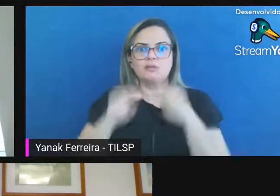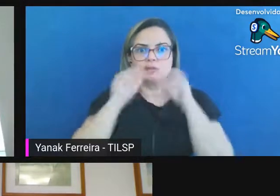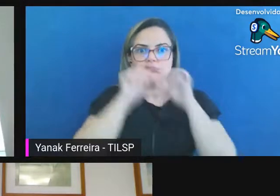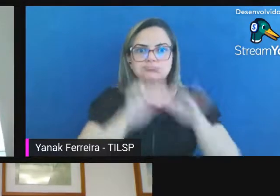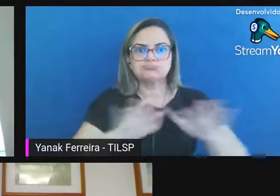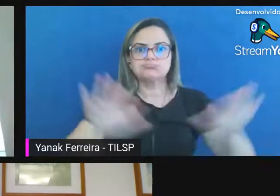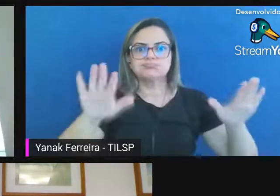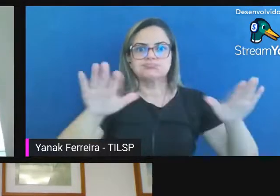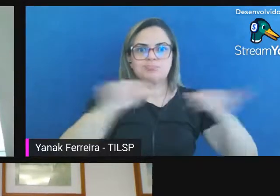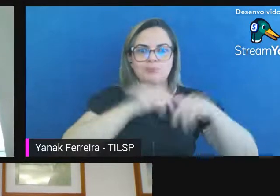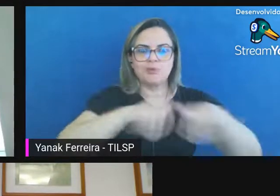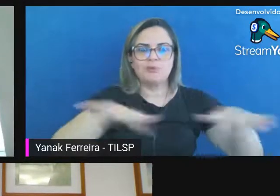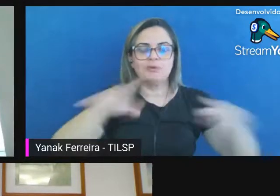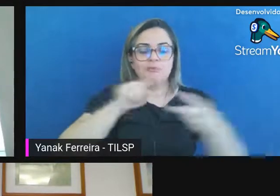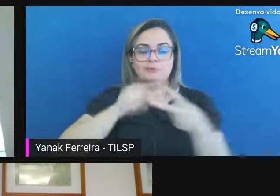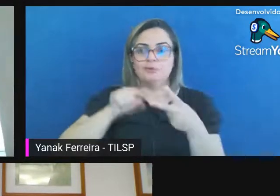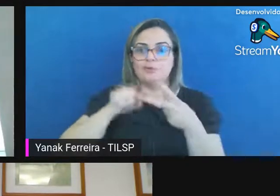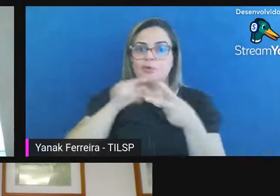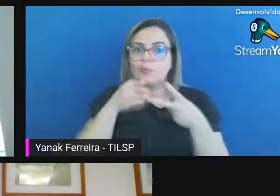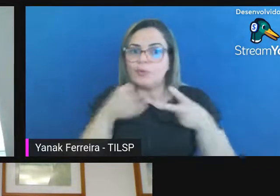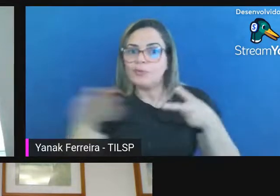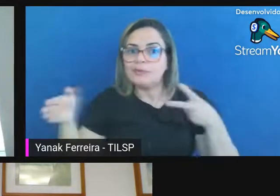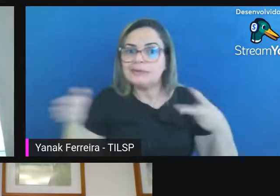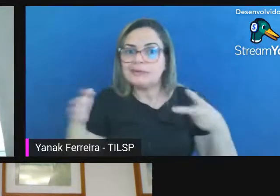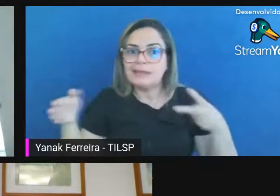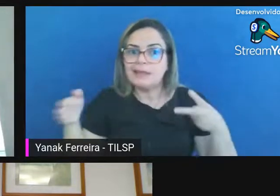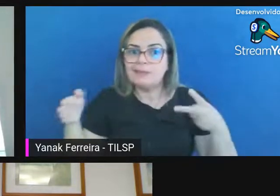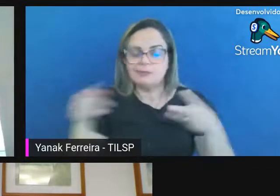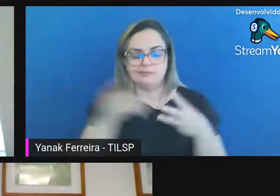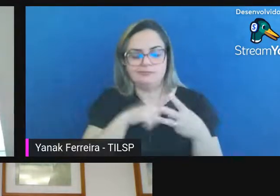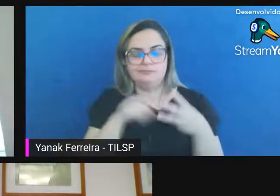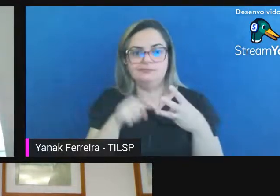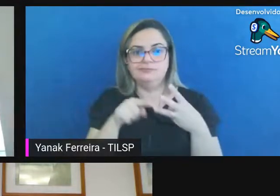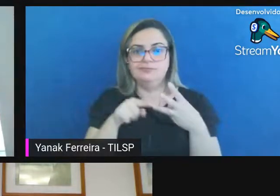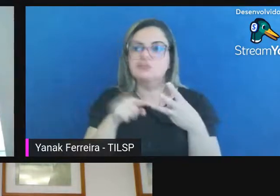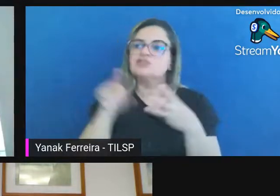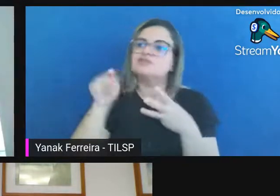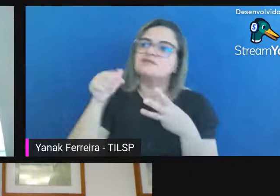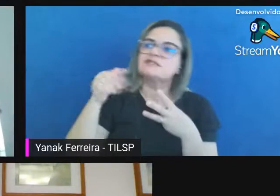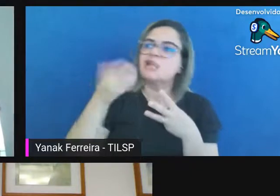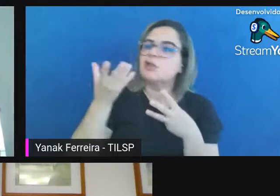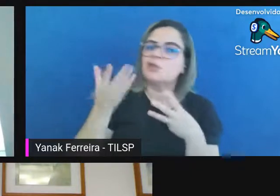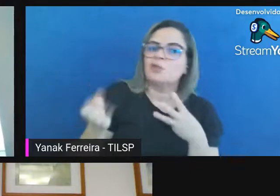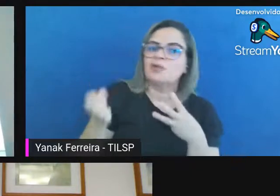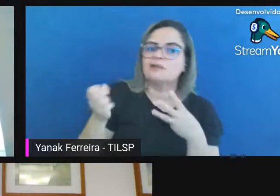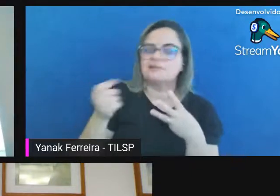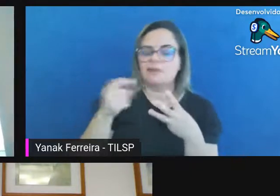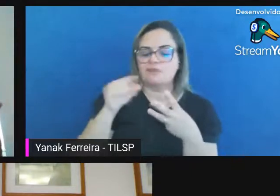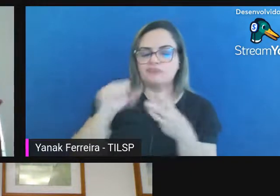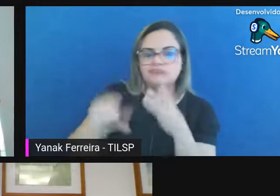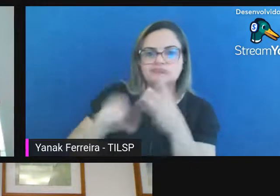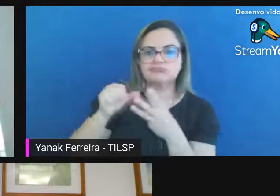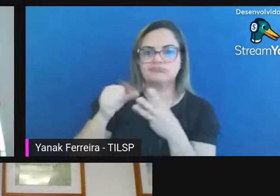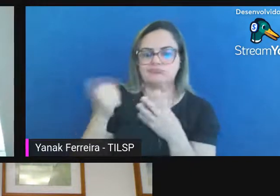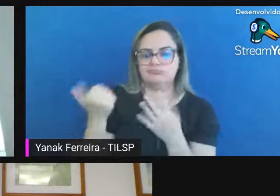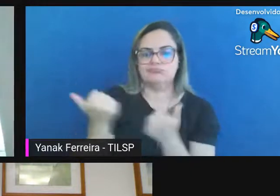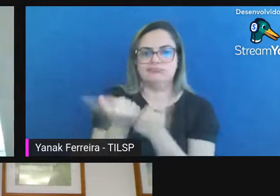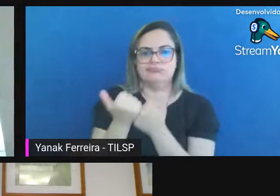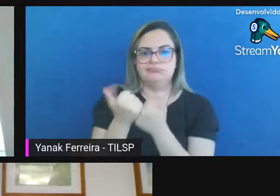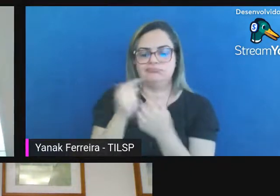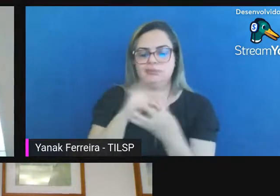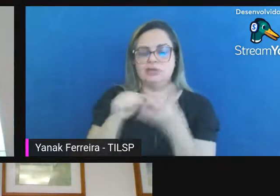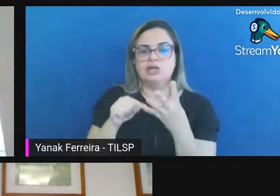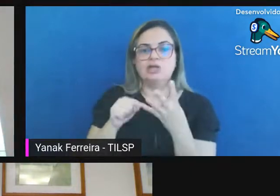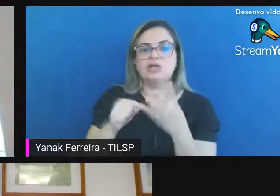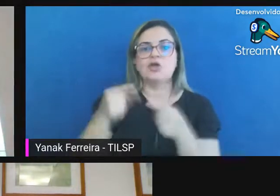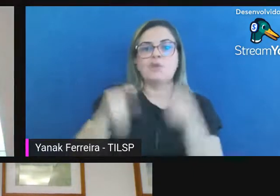com mandato com suplência com papéis e com política